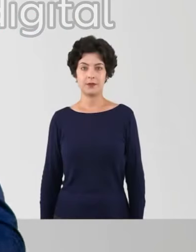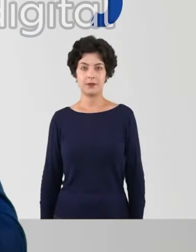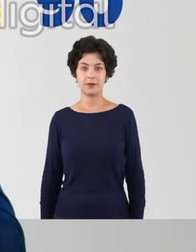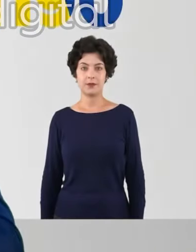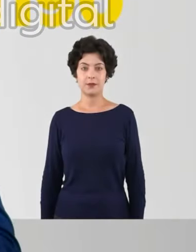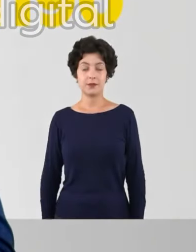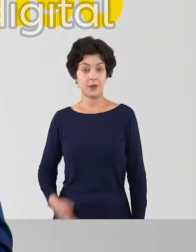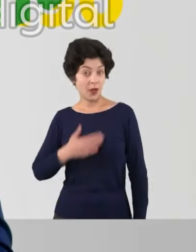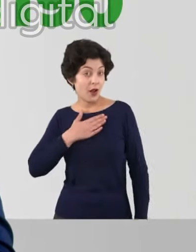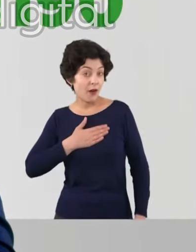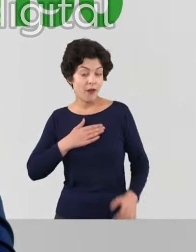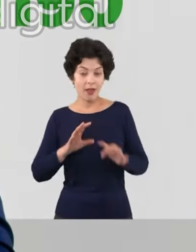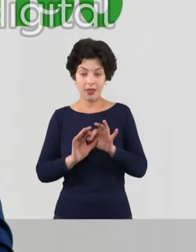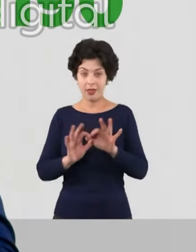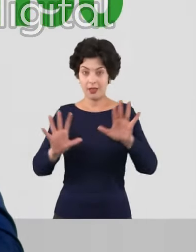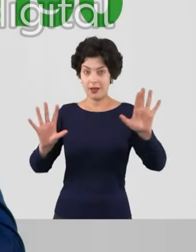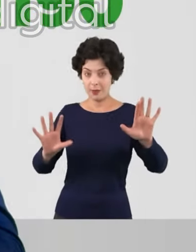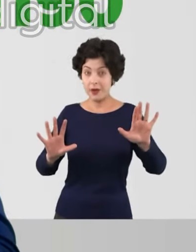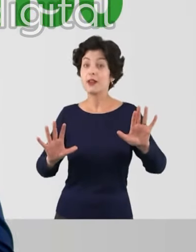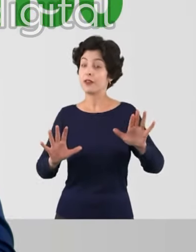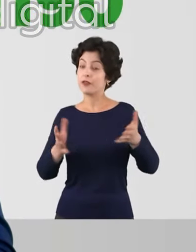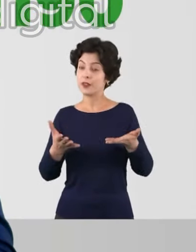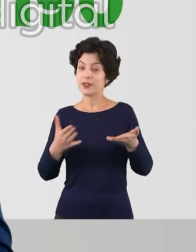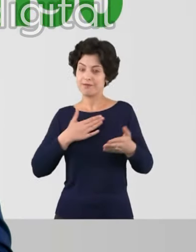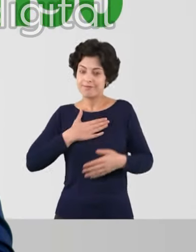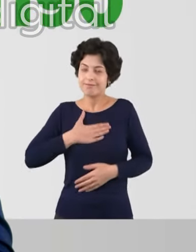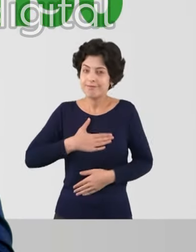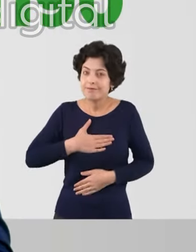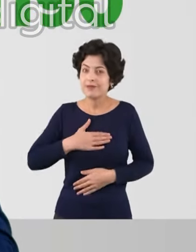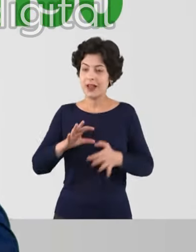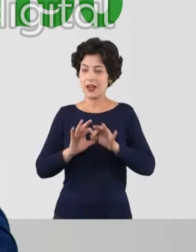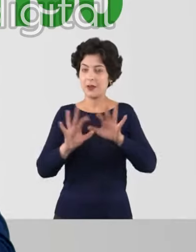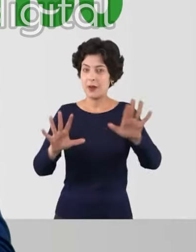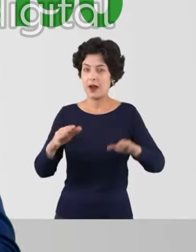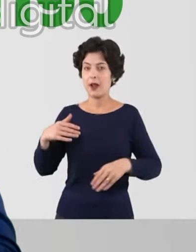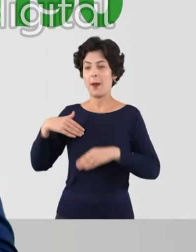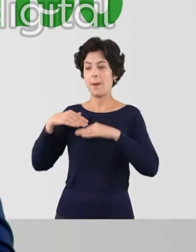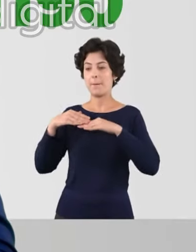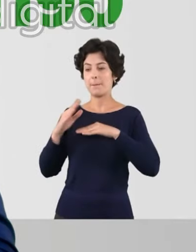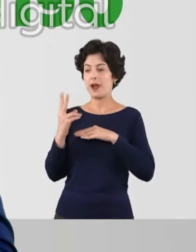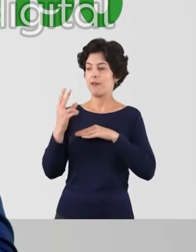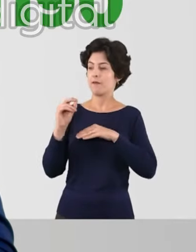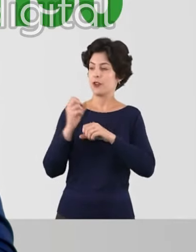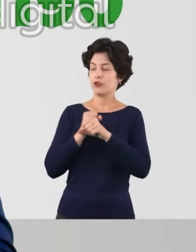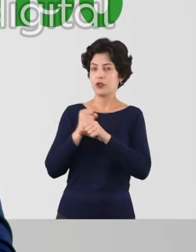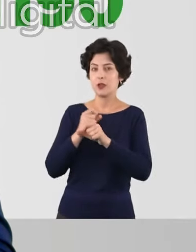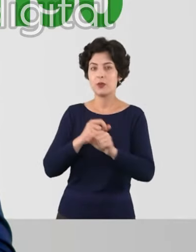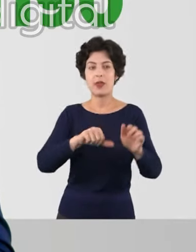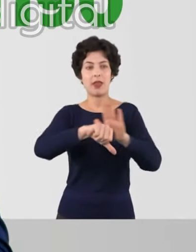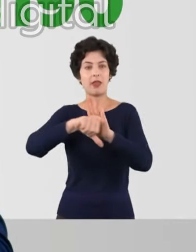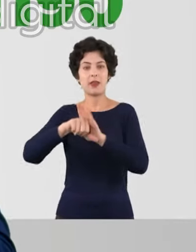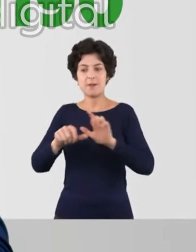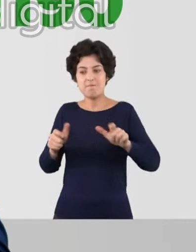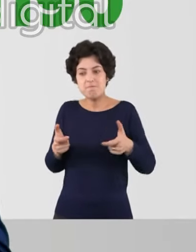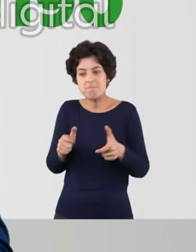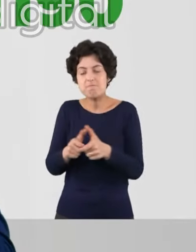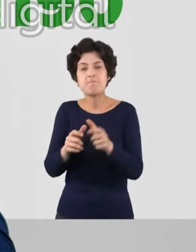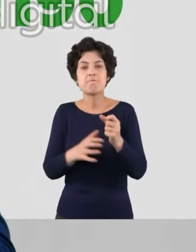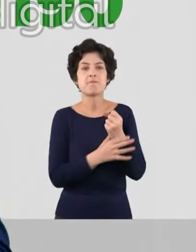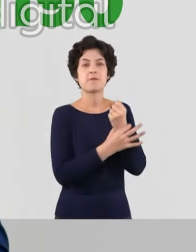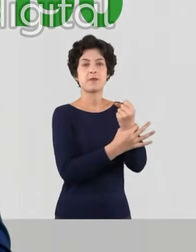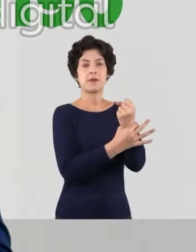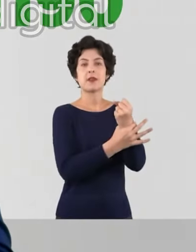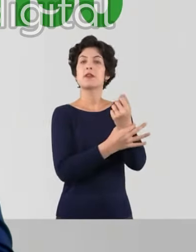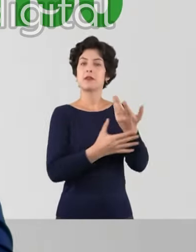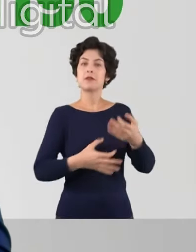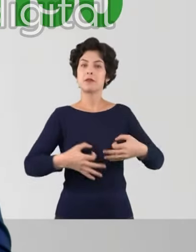Você gosta da sua liberdade? Você cultua a sua liberdade? Há mais de 20 anos trabalho combatendo o crime para garantir a